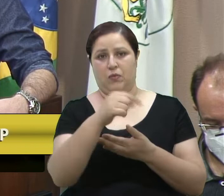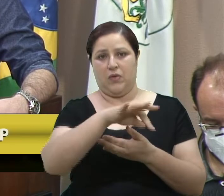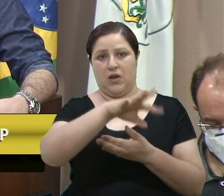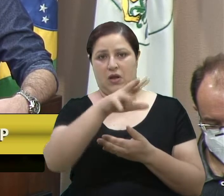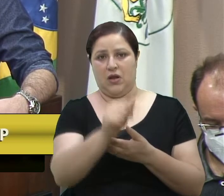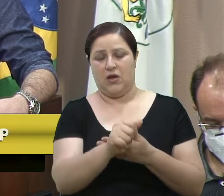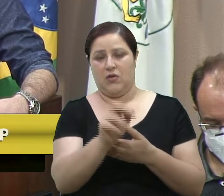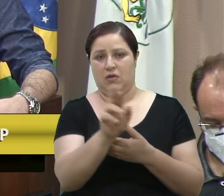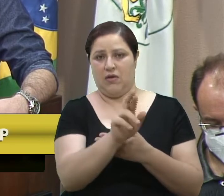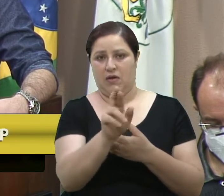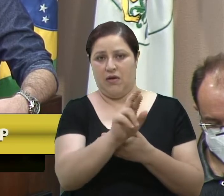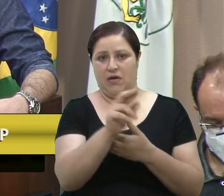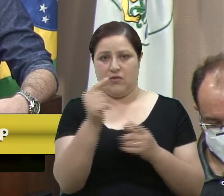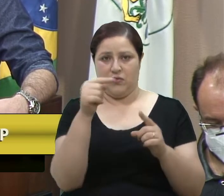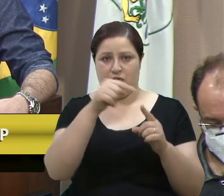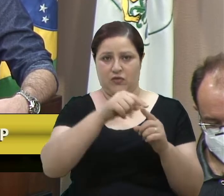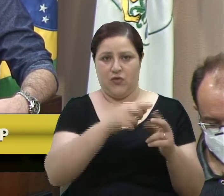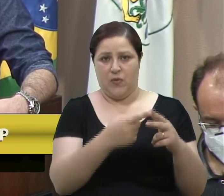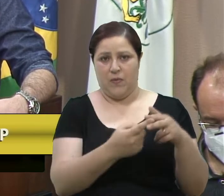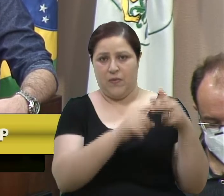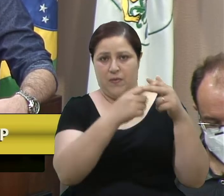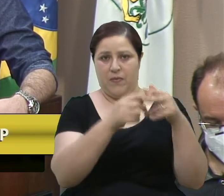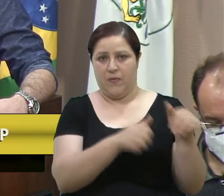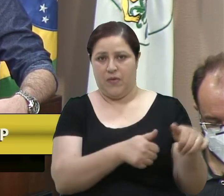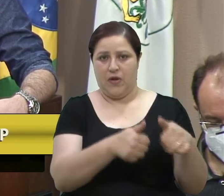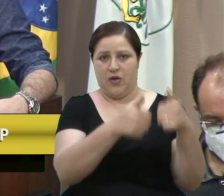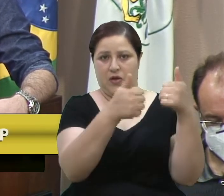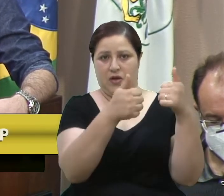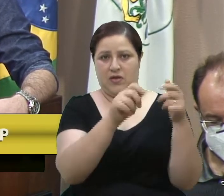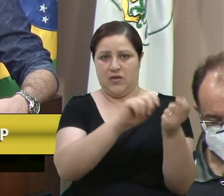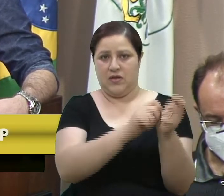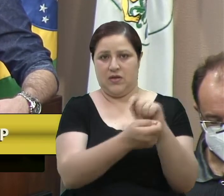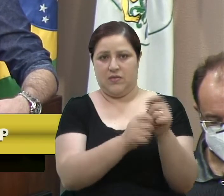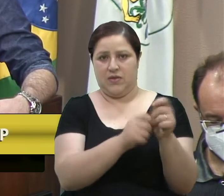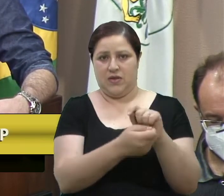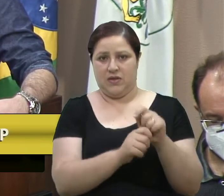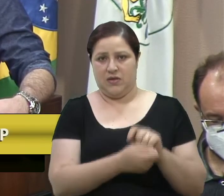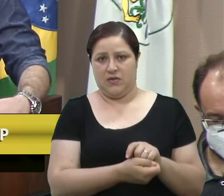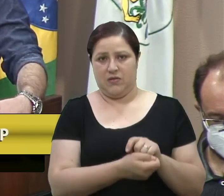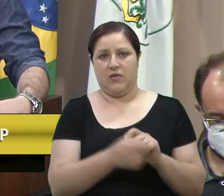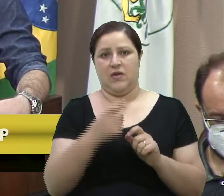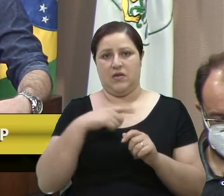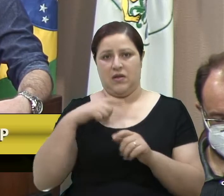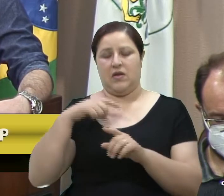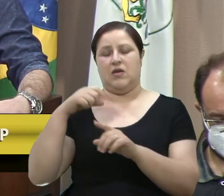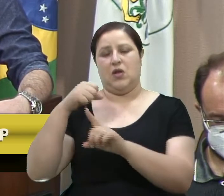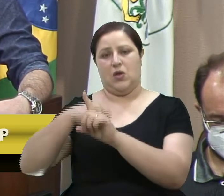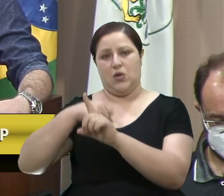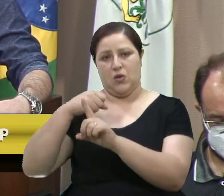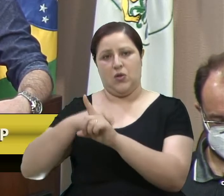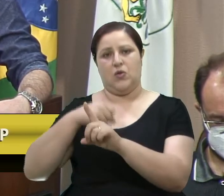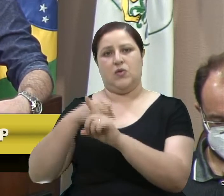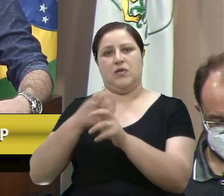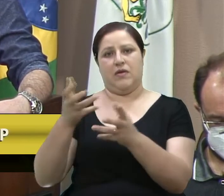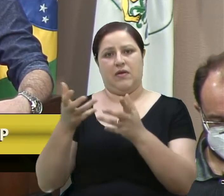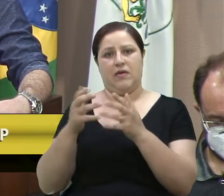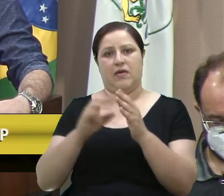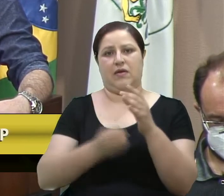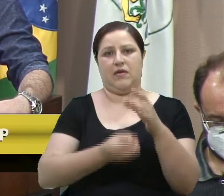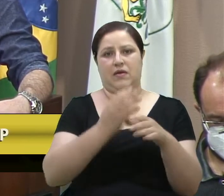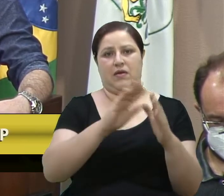Então, é isso que, a partir de agora, fim, dada essa luta do Colégio Tiradentes, vamos cobrar referente às escolas